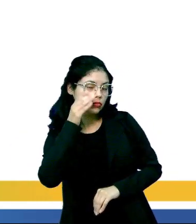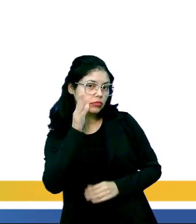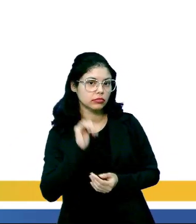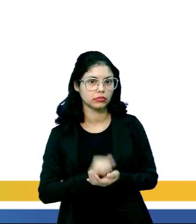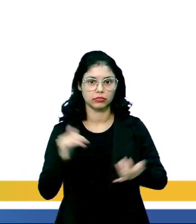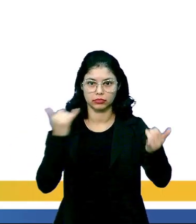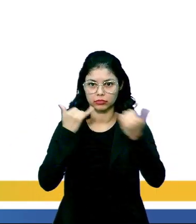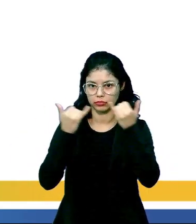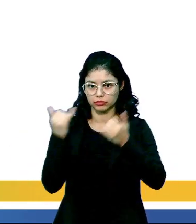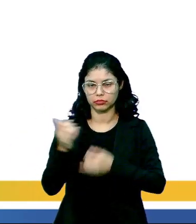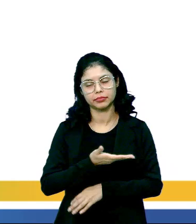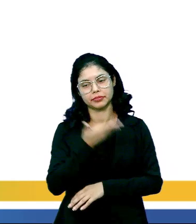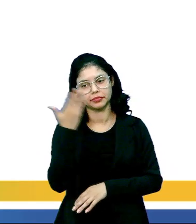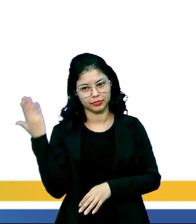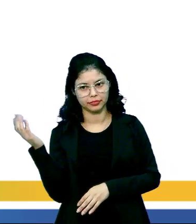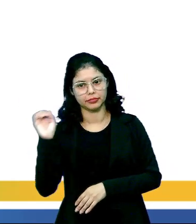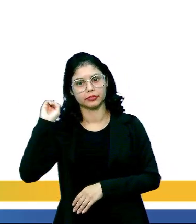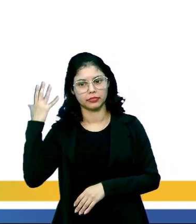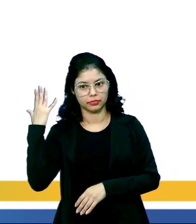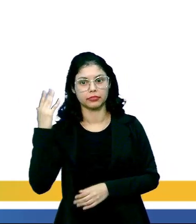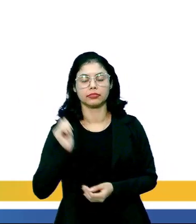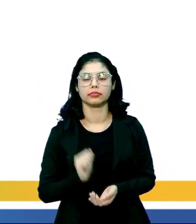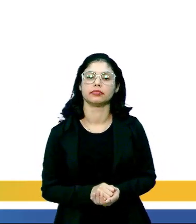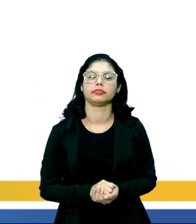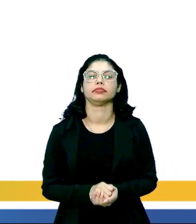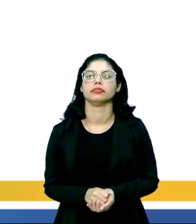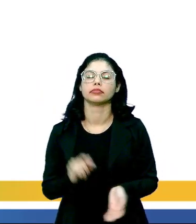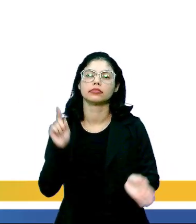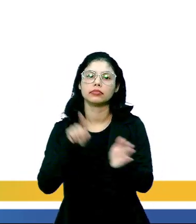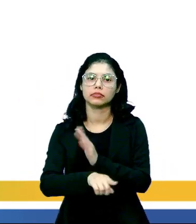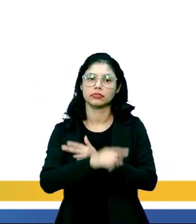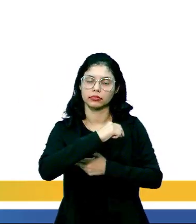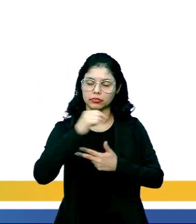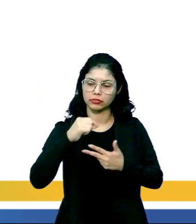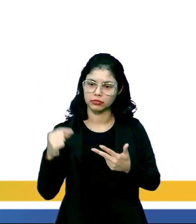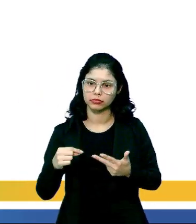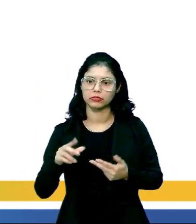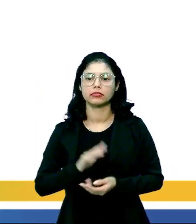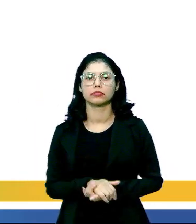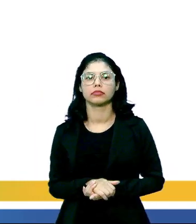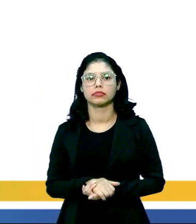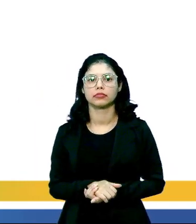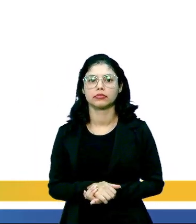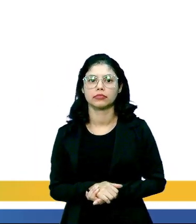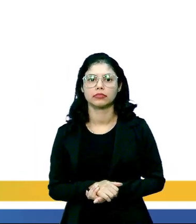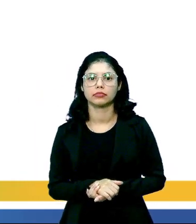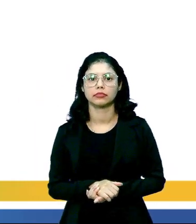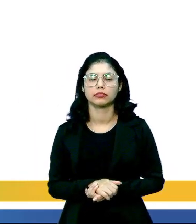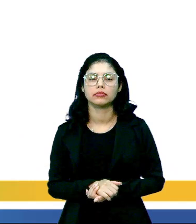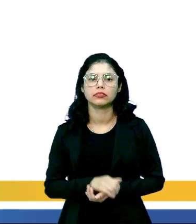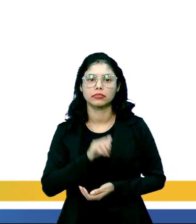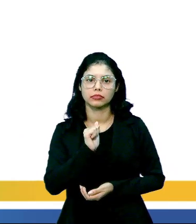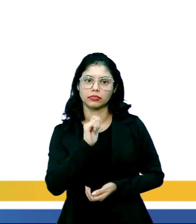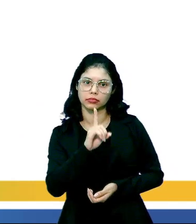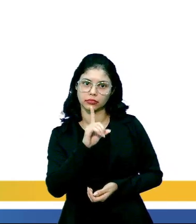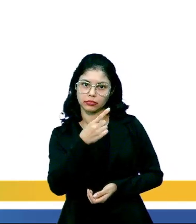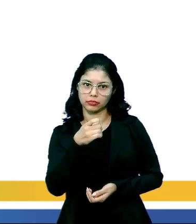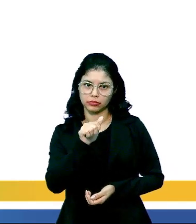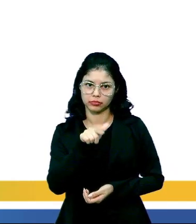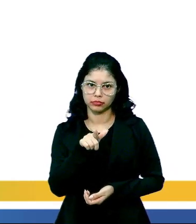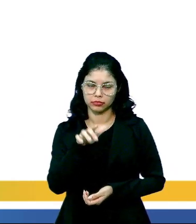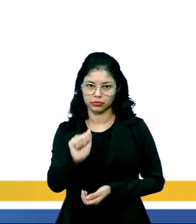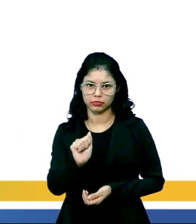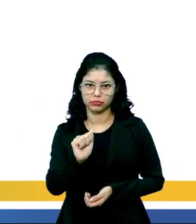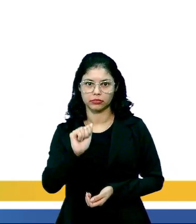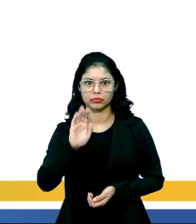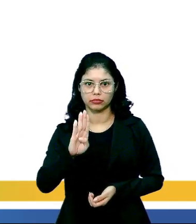informações extras pra vocês, caso caia aí, né? Numa questão de Enem bem específica. Então, a epiderme, pessoal, ela tem suas